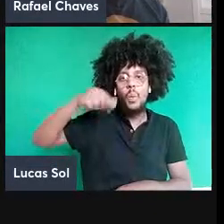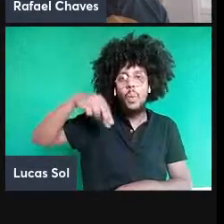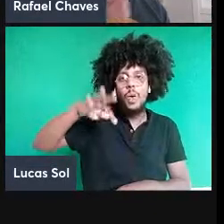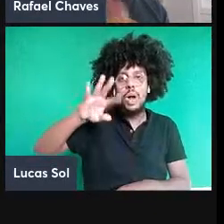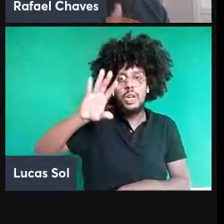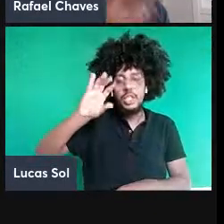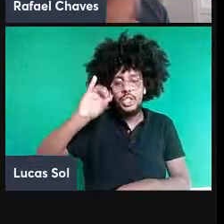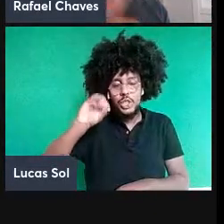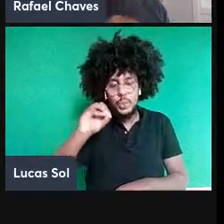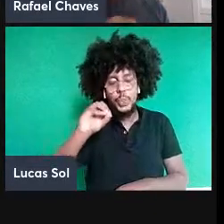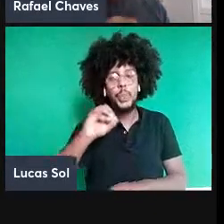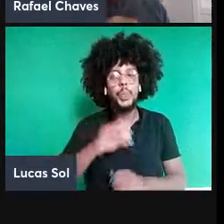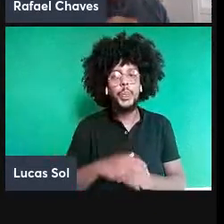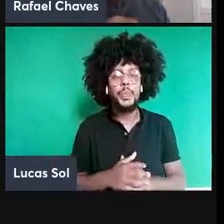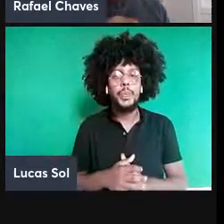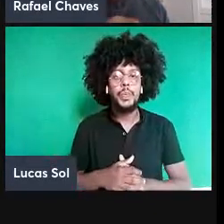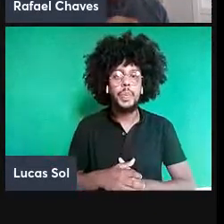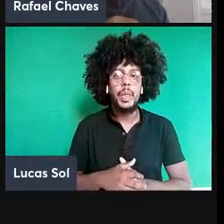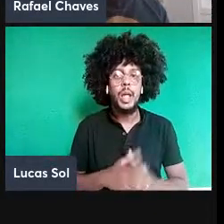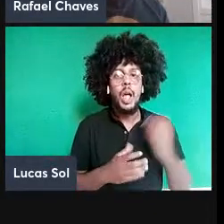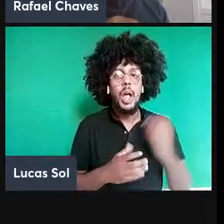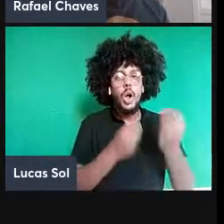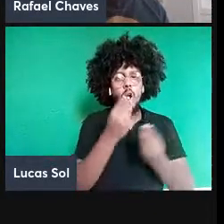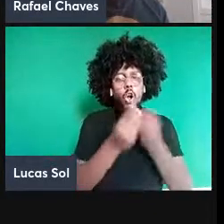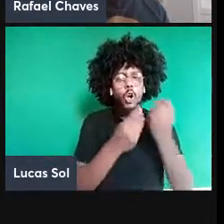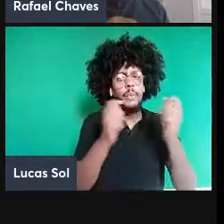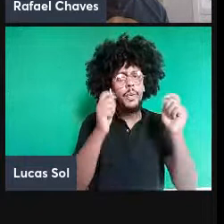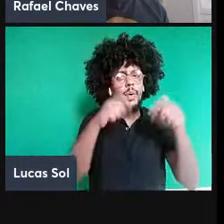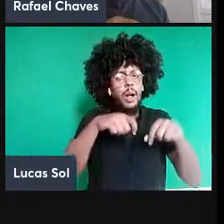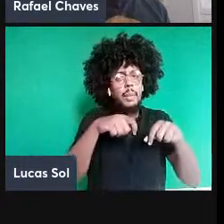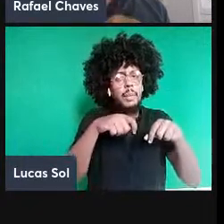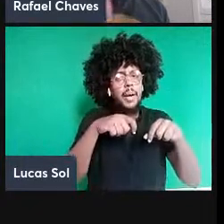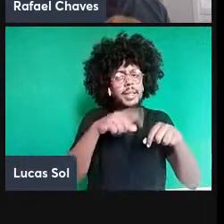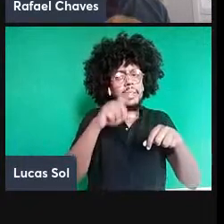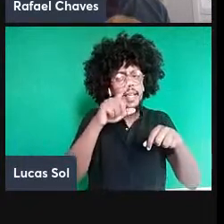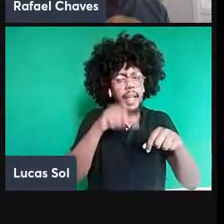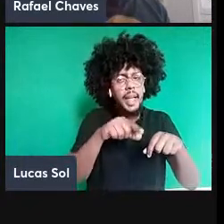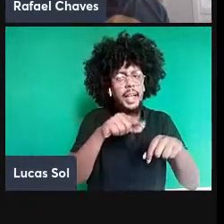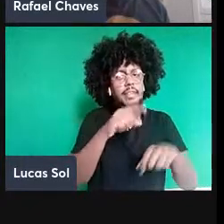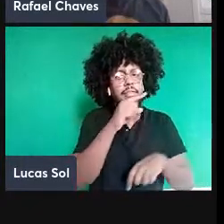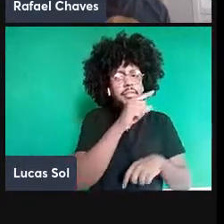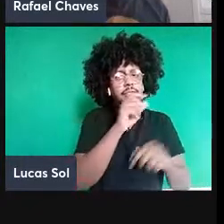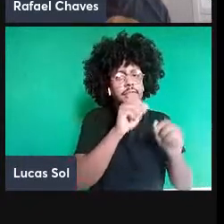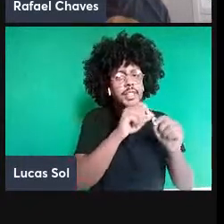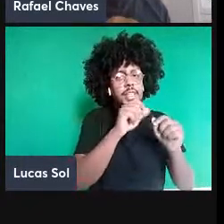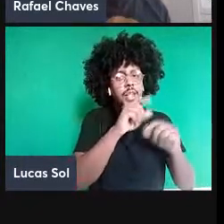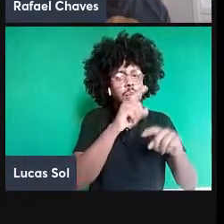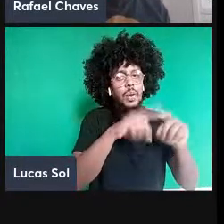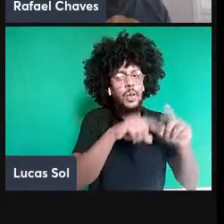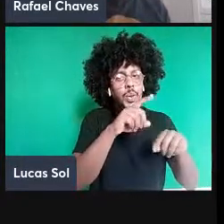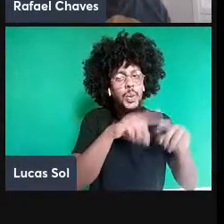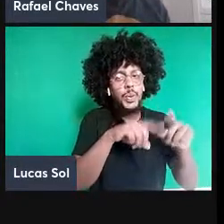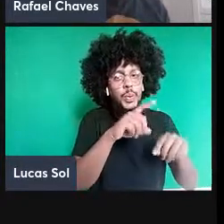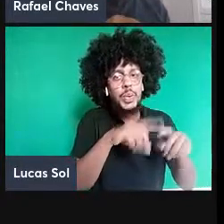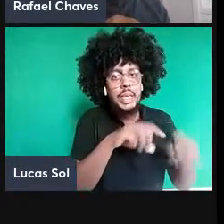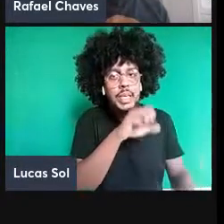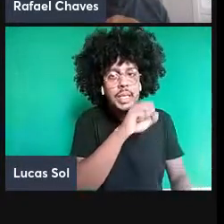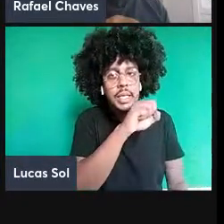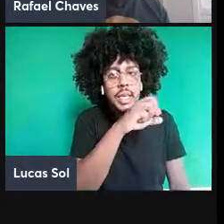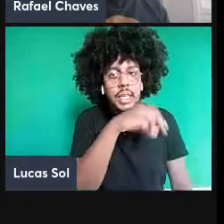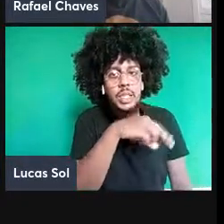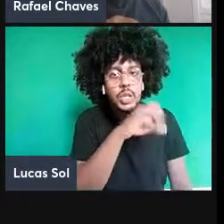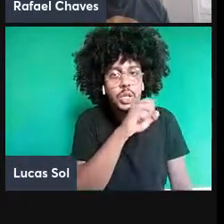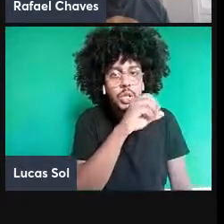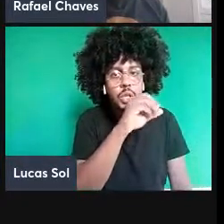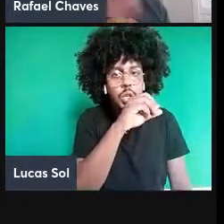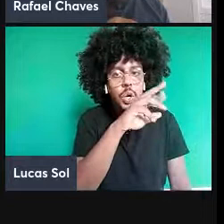uma forma de eu compor esses dois caras é fazendo o produto tensorial deles. E o que a gente observa aqui é que basta eu descrever cada